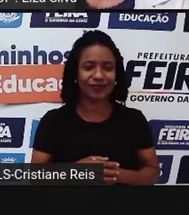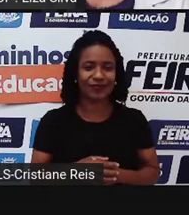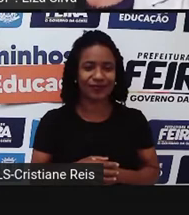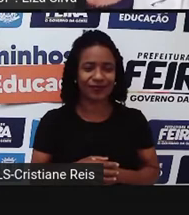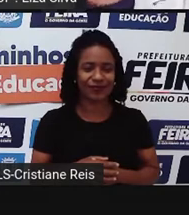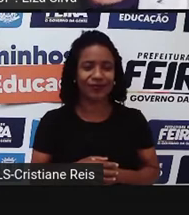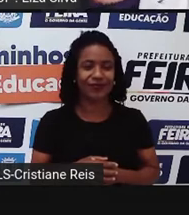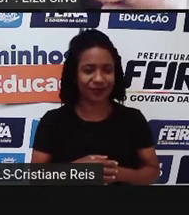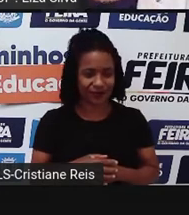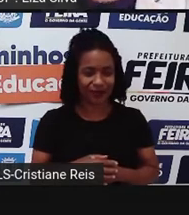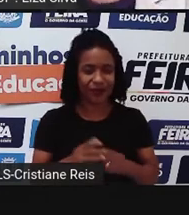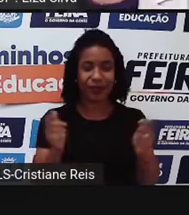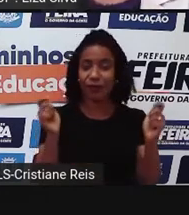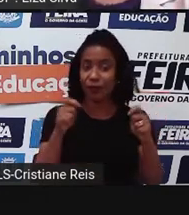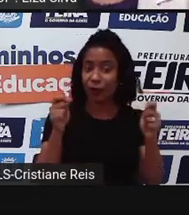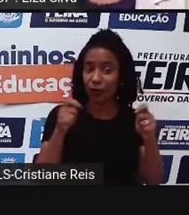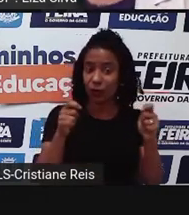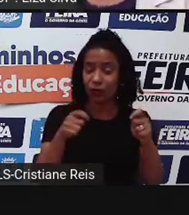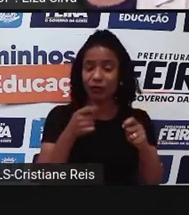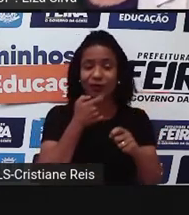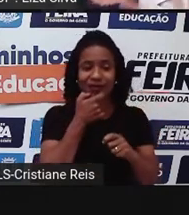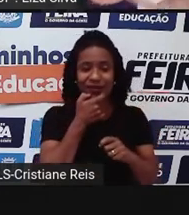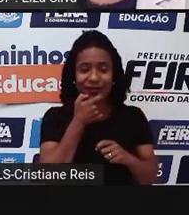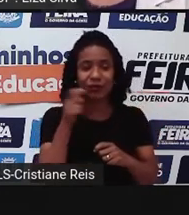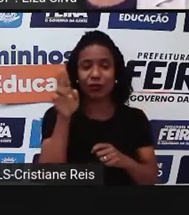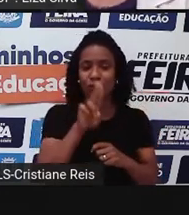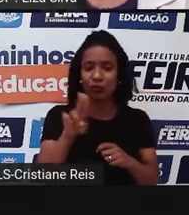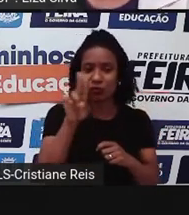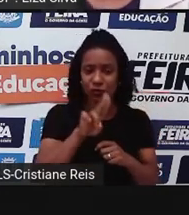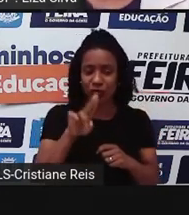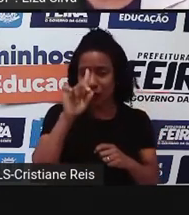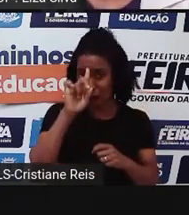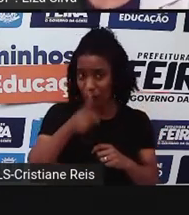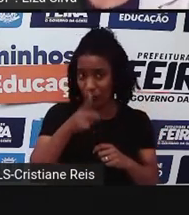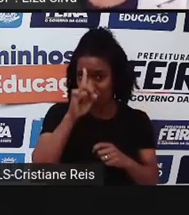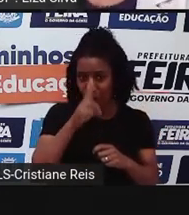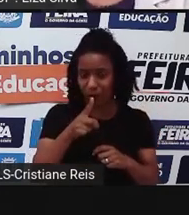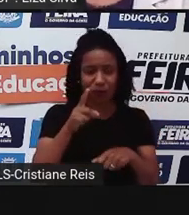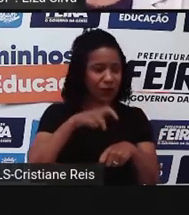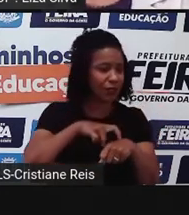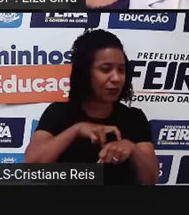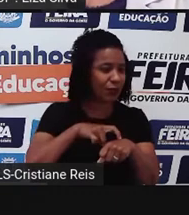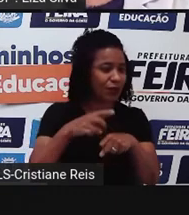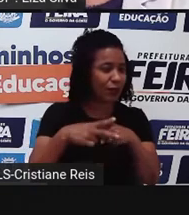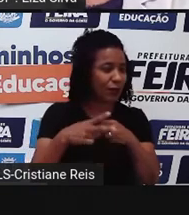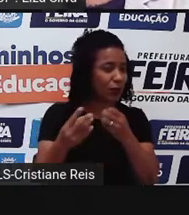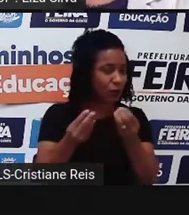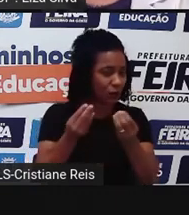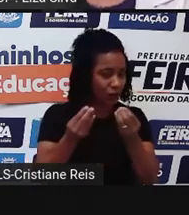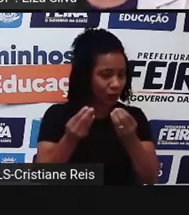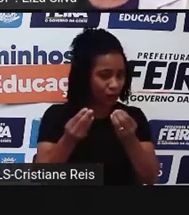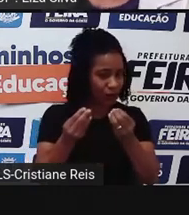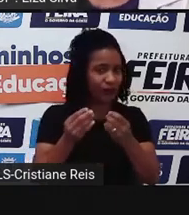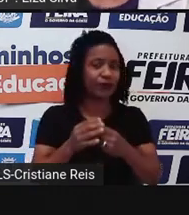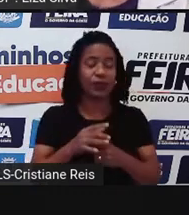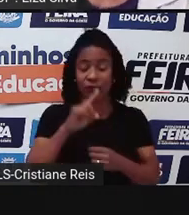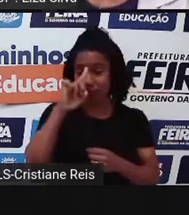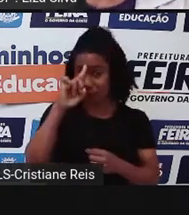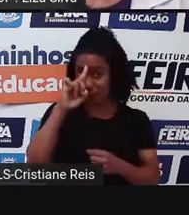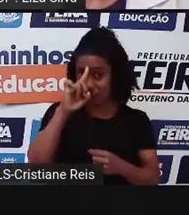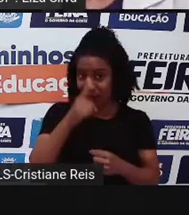English. Então, os diferentes usos do inglês, né? No Imperativo. To give an order, então, dar ordem,